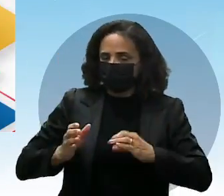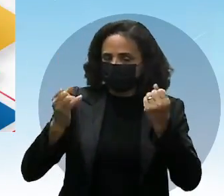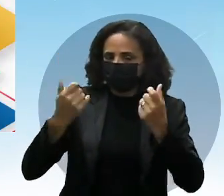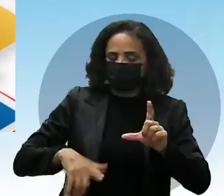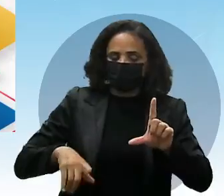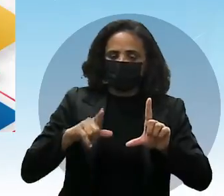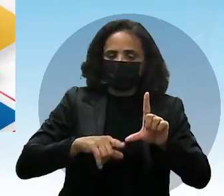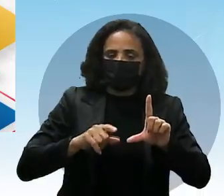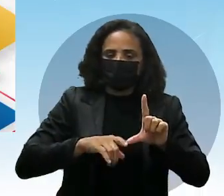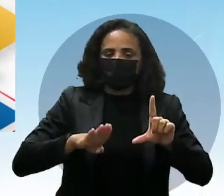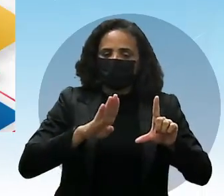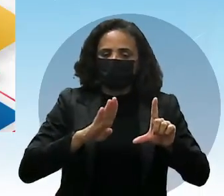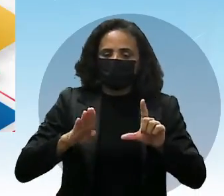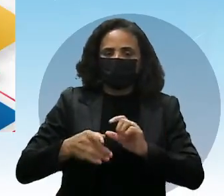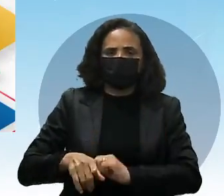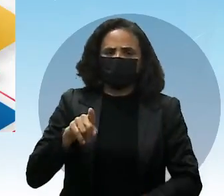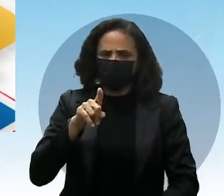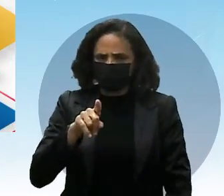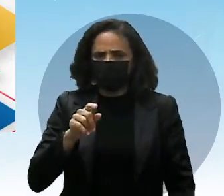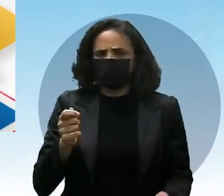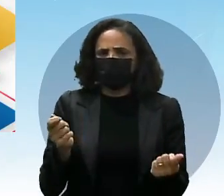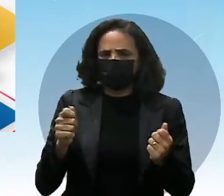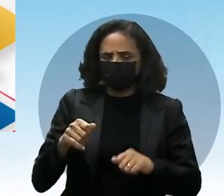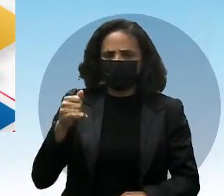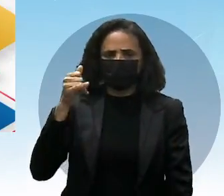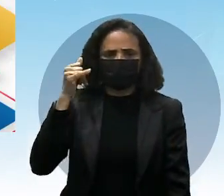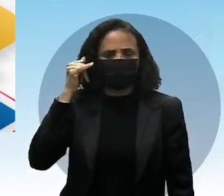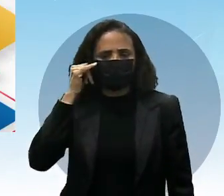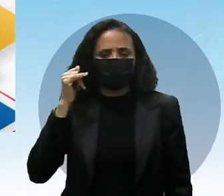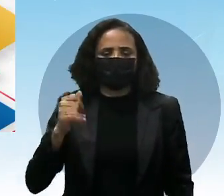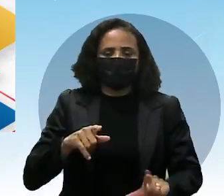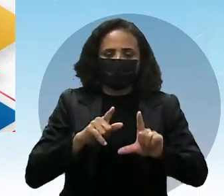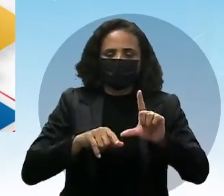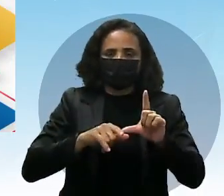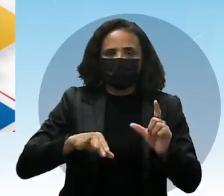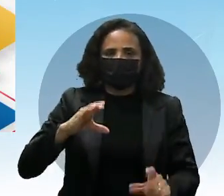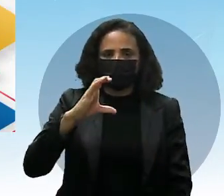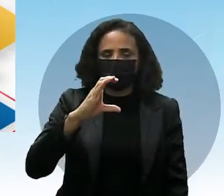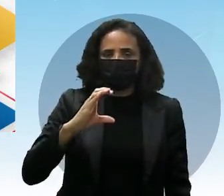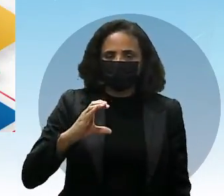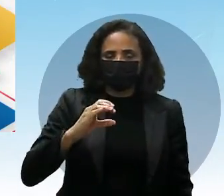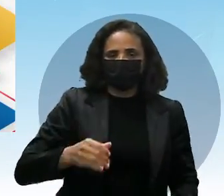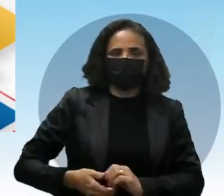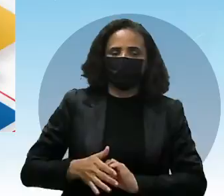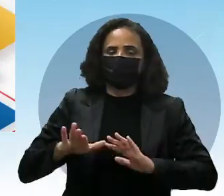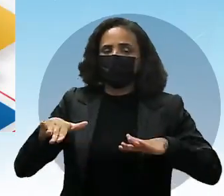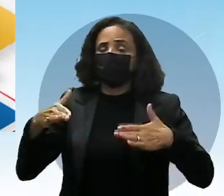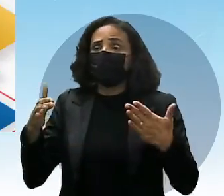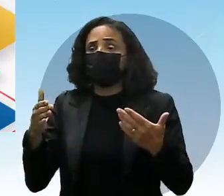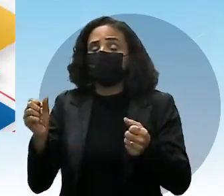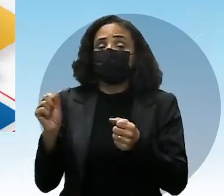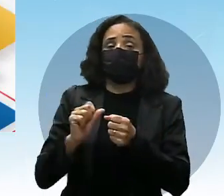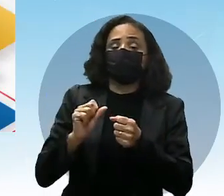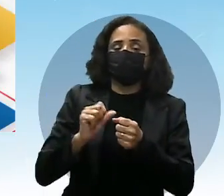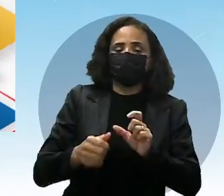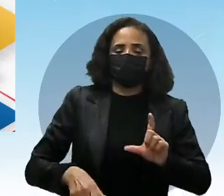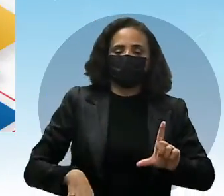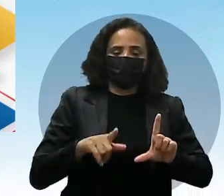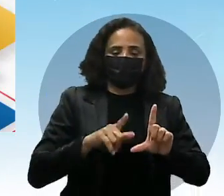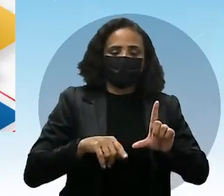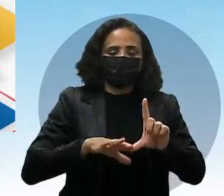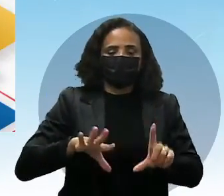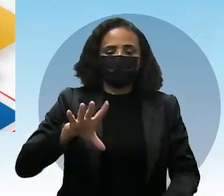Você pode ouvir para? C. When you will do? Quando você fará? D.